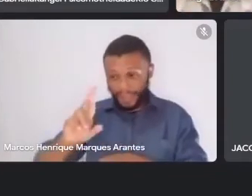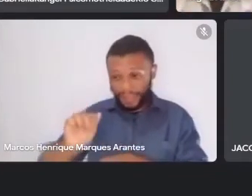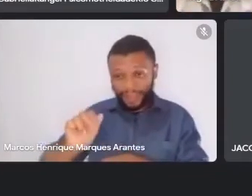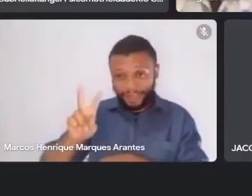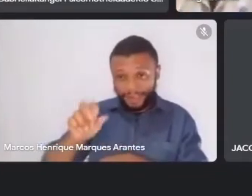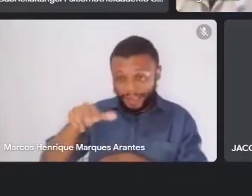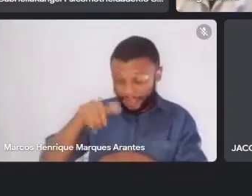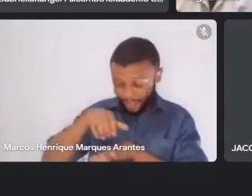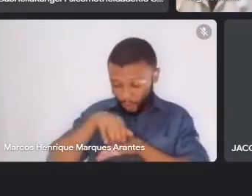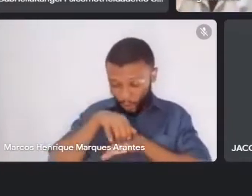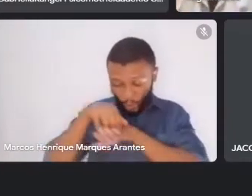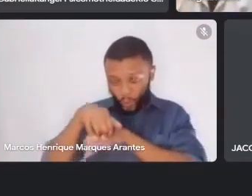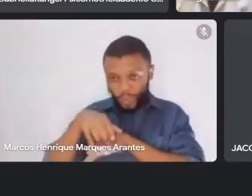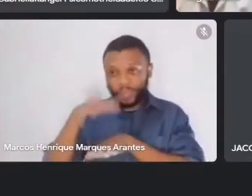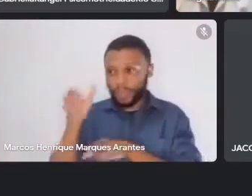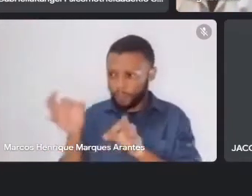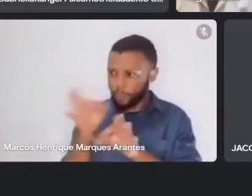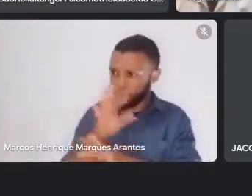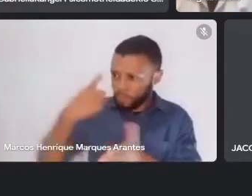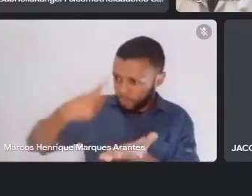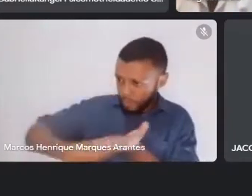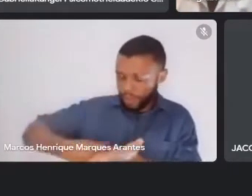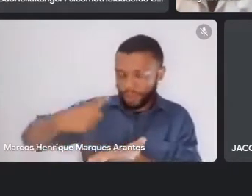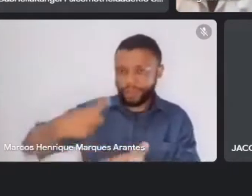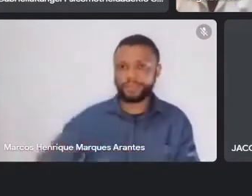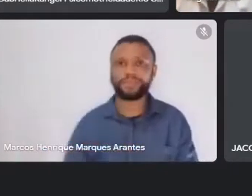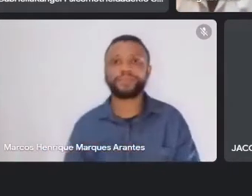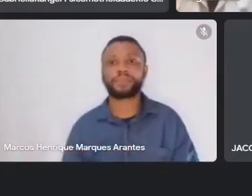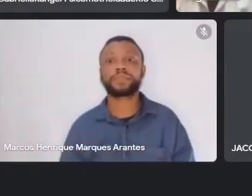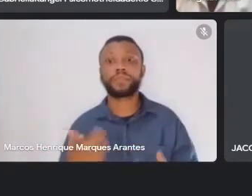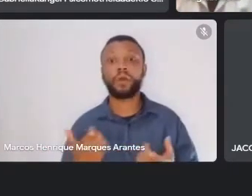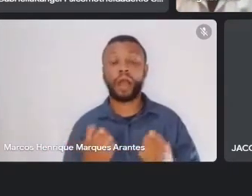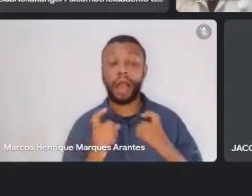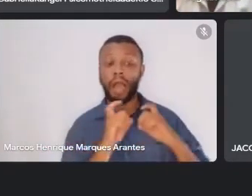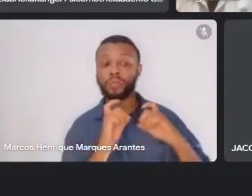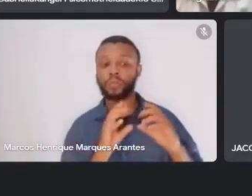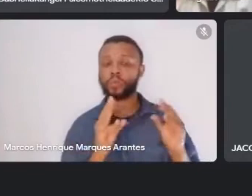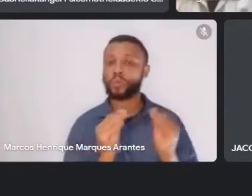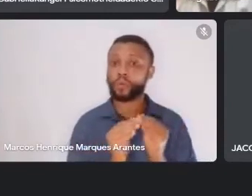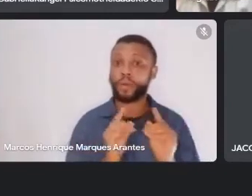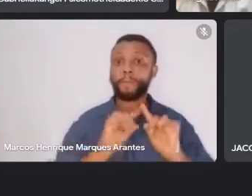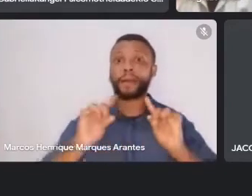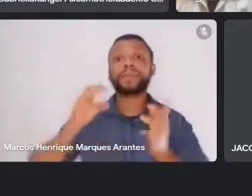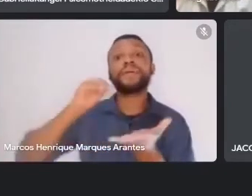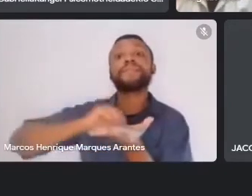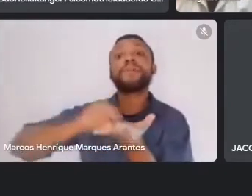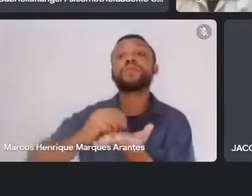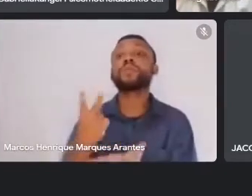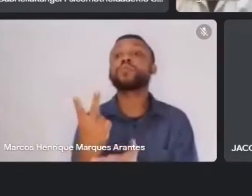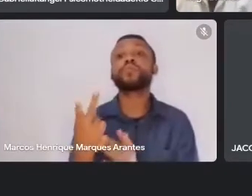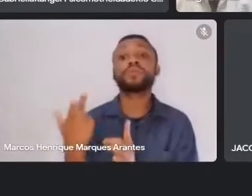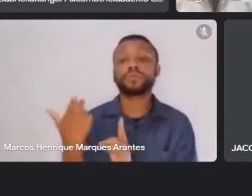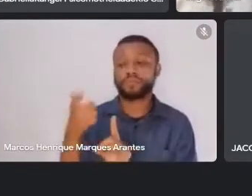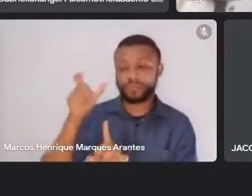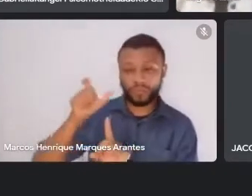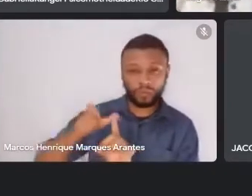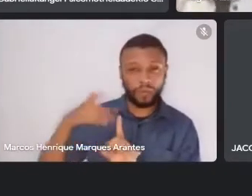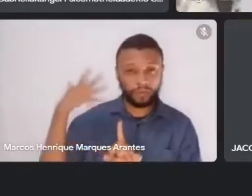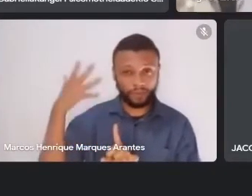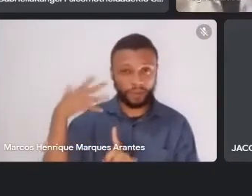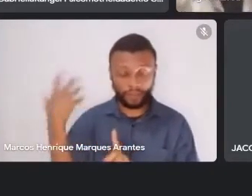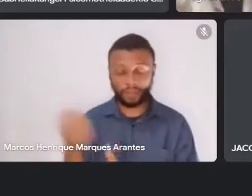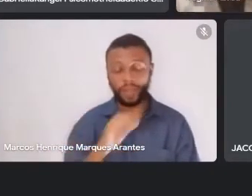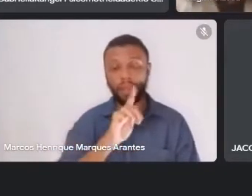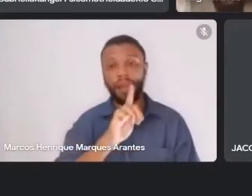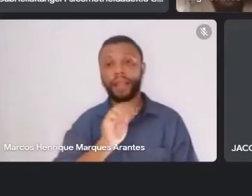maravilha, olha só, gente, a gente fechou as inscrições, mas ainda tem duas pessoas para falar, a Gabriela e a Adriana, eu vou